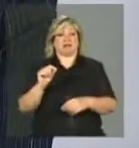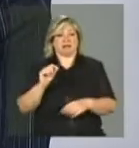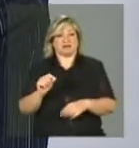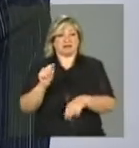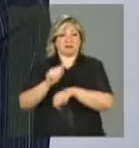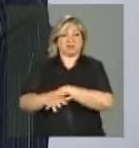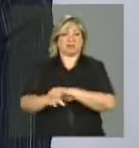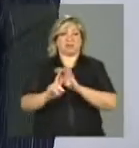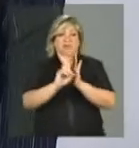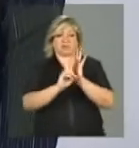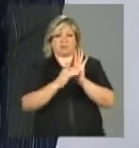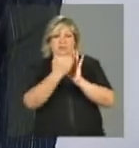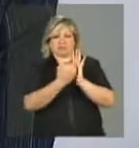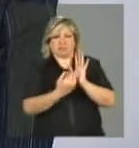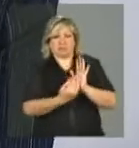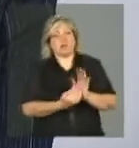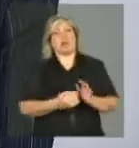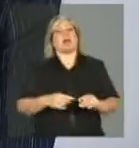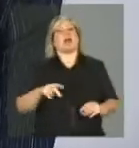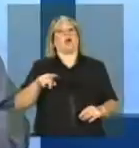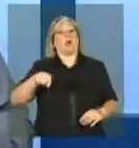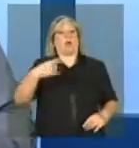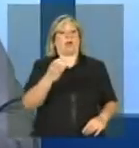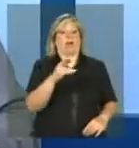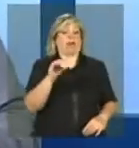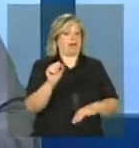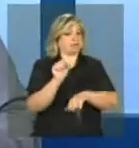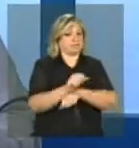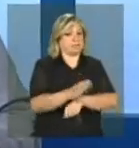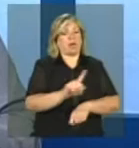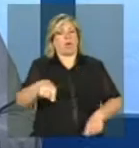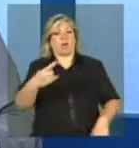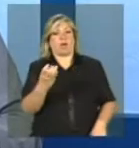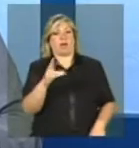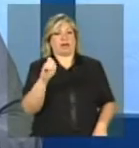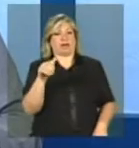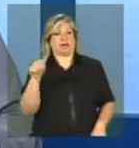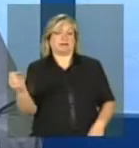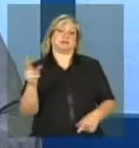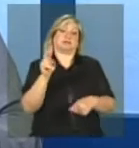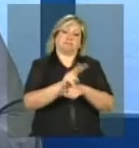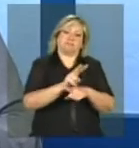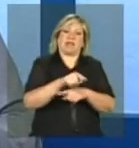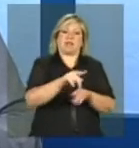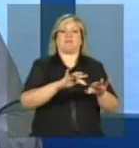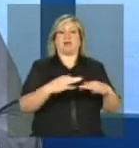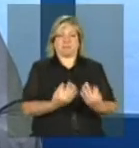pelo CRAS e não pelo CRAS. Eu tenho uma outra pergunta que chegou aqui para a gente.